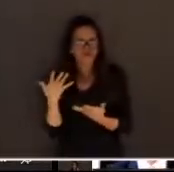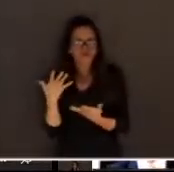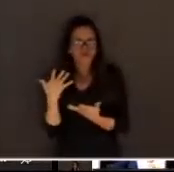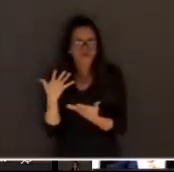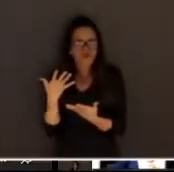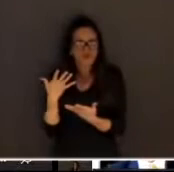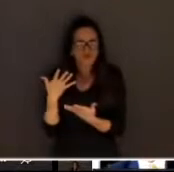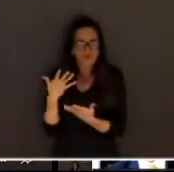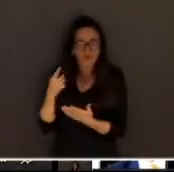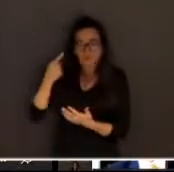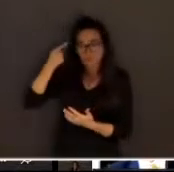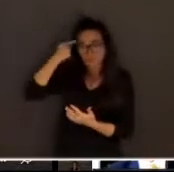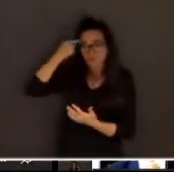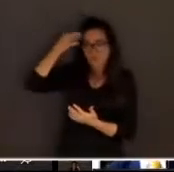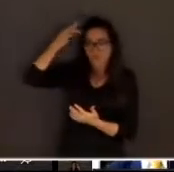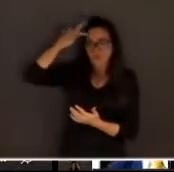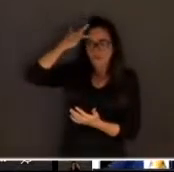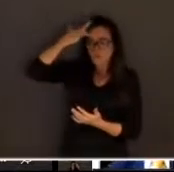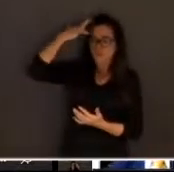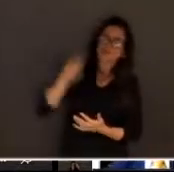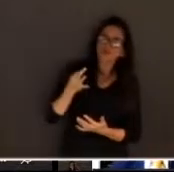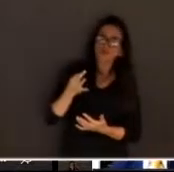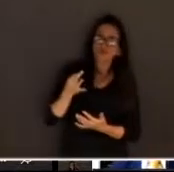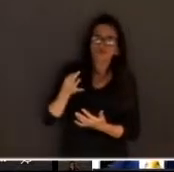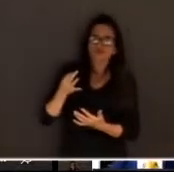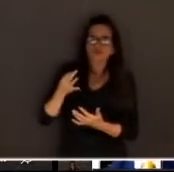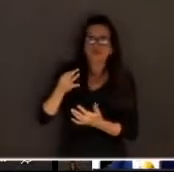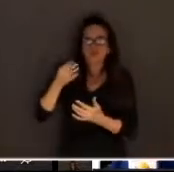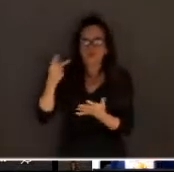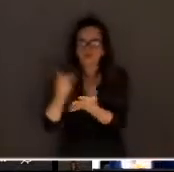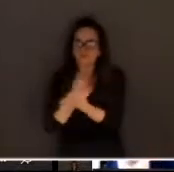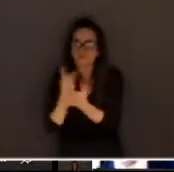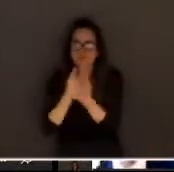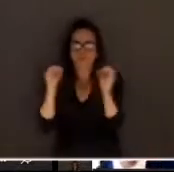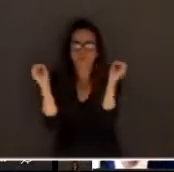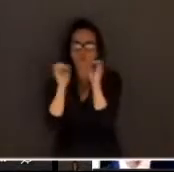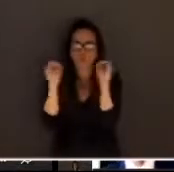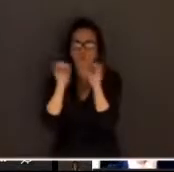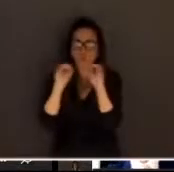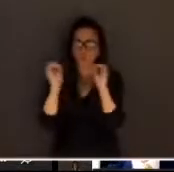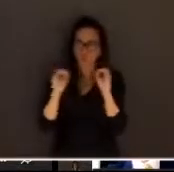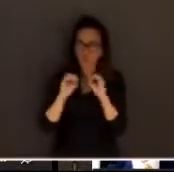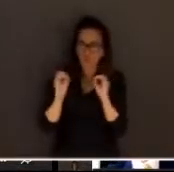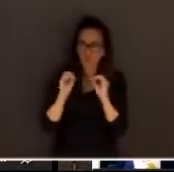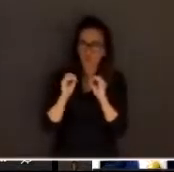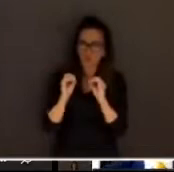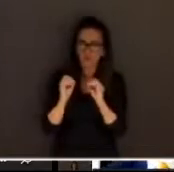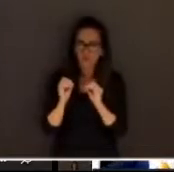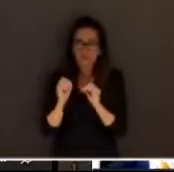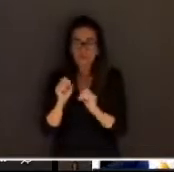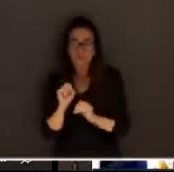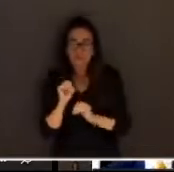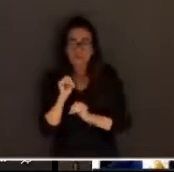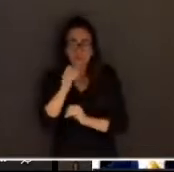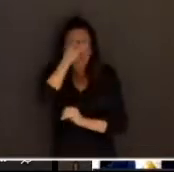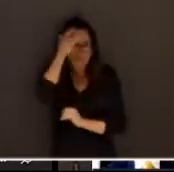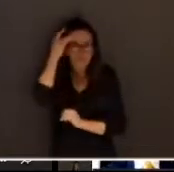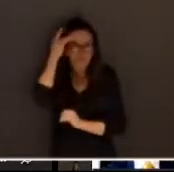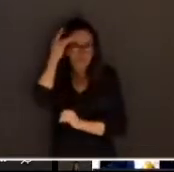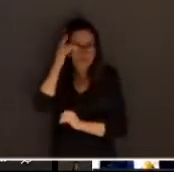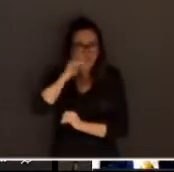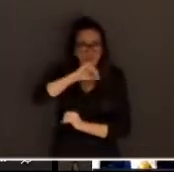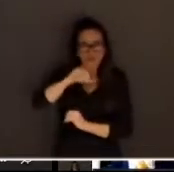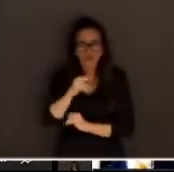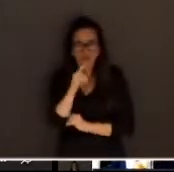seu veredito. Ensinou ele que, na verdade, quando o jurado errava, ele errava